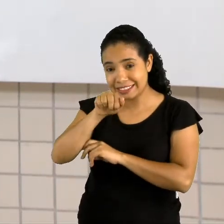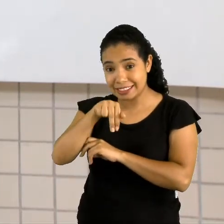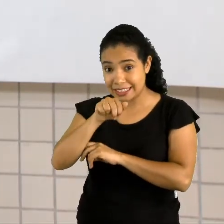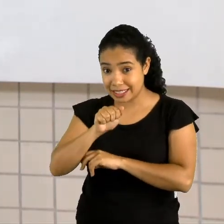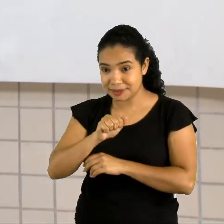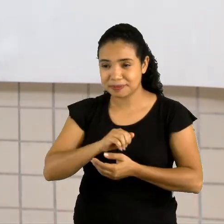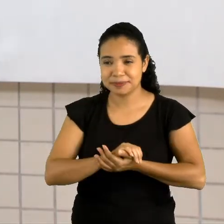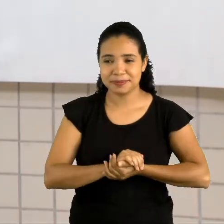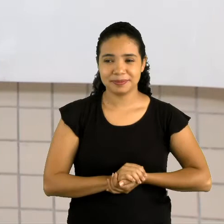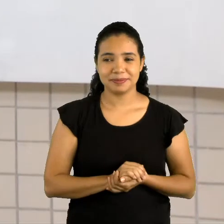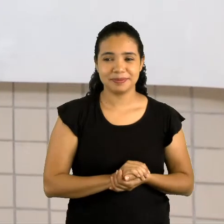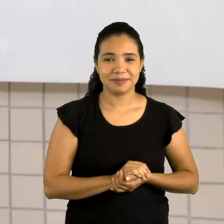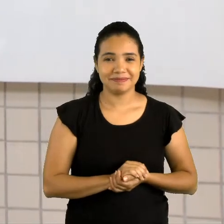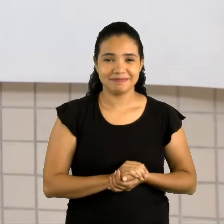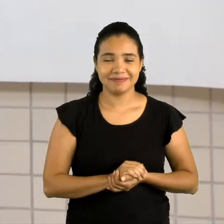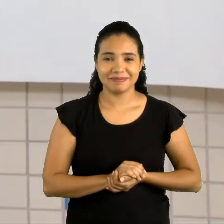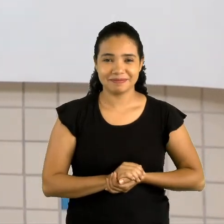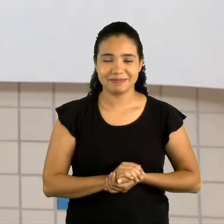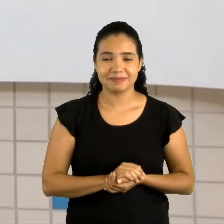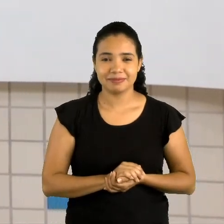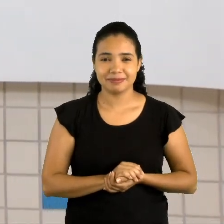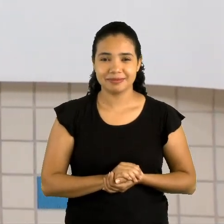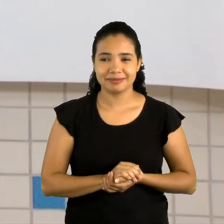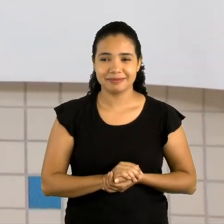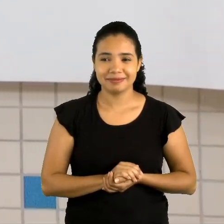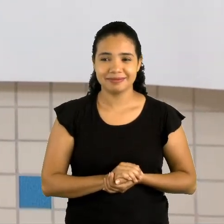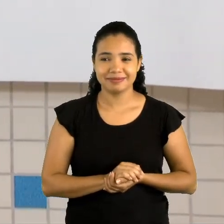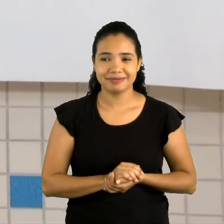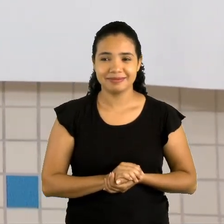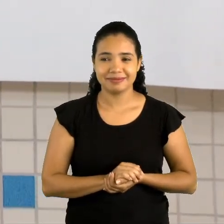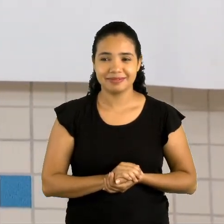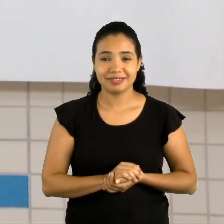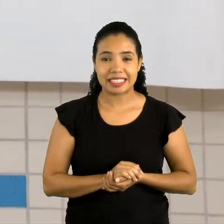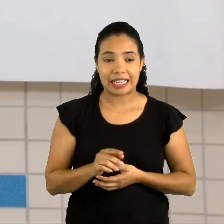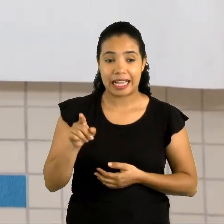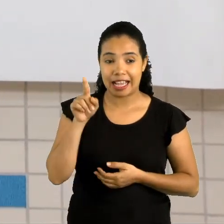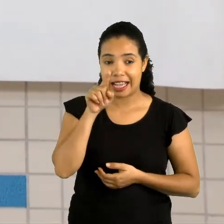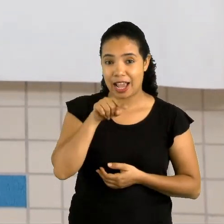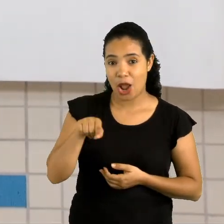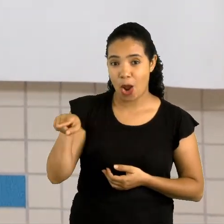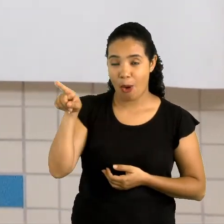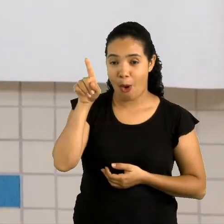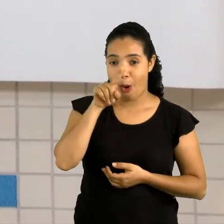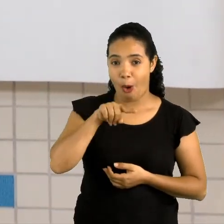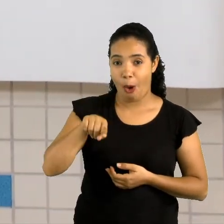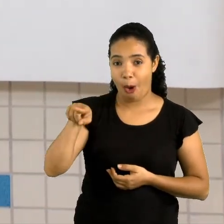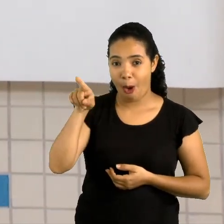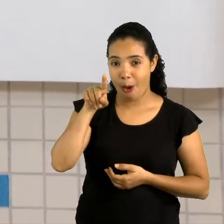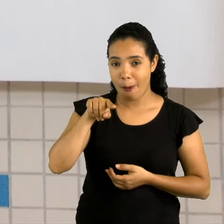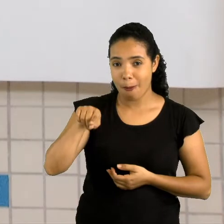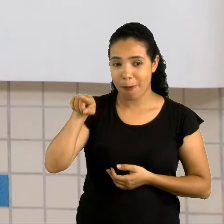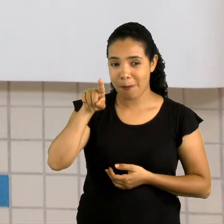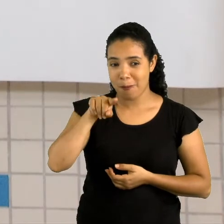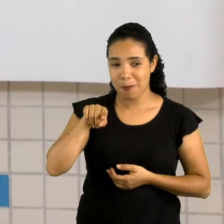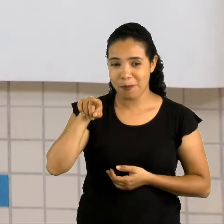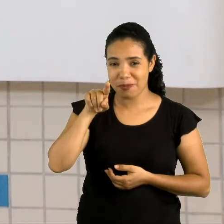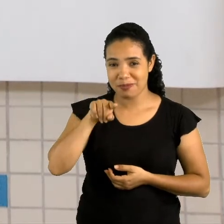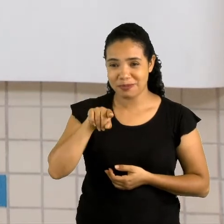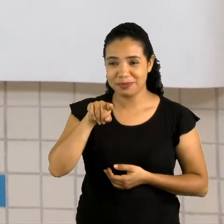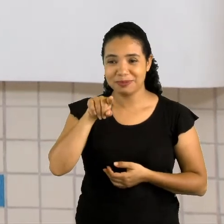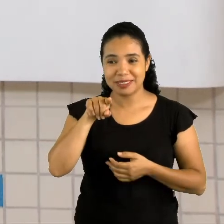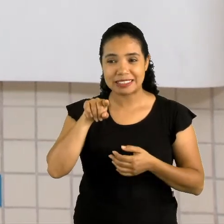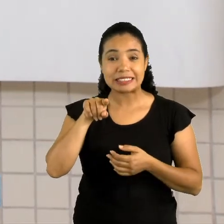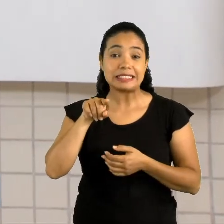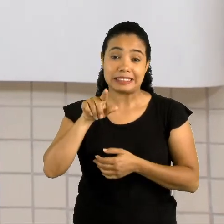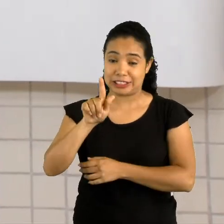Aí eu vou botar arroba, o provedor, no